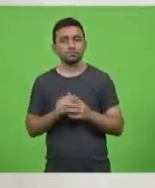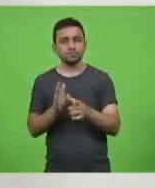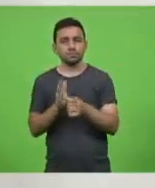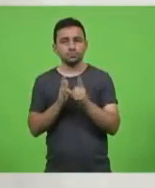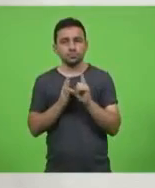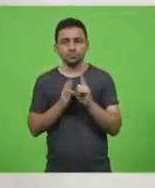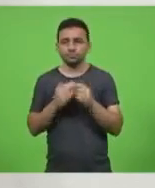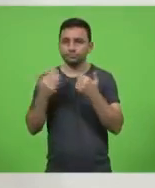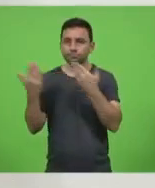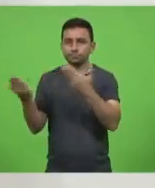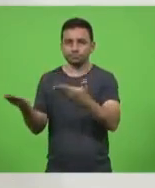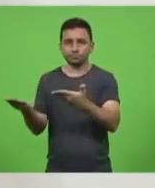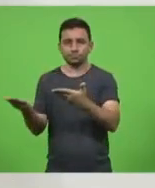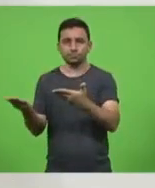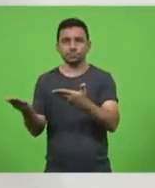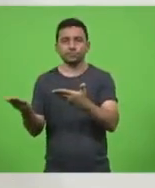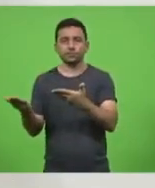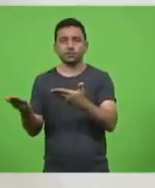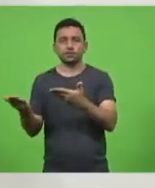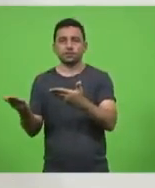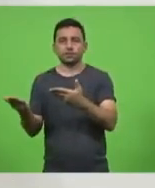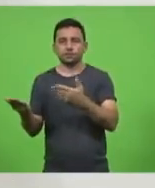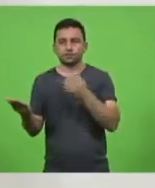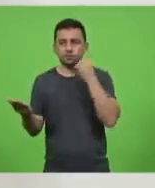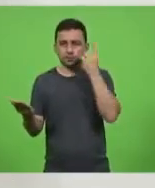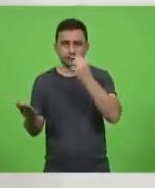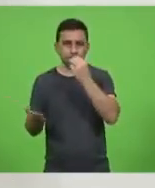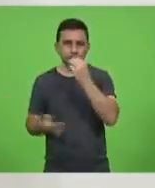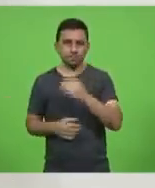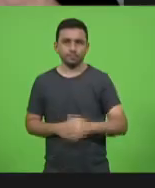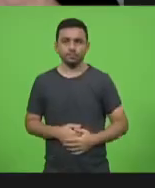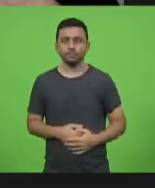com prazer, concedo a parte ao deputado Macirio Sopelso.